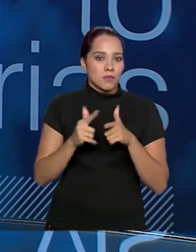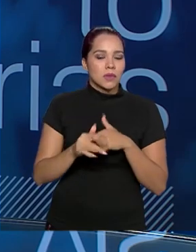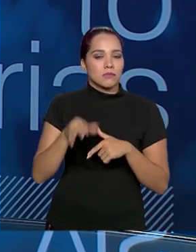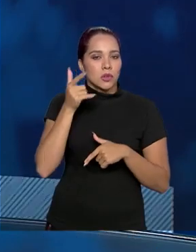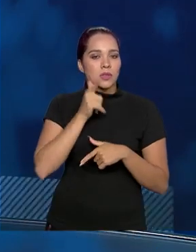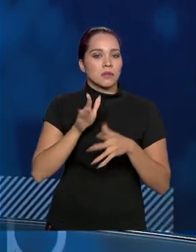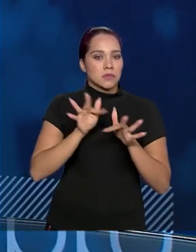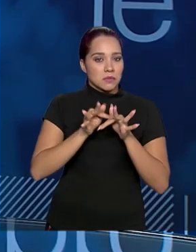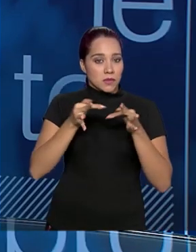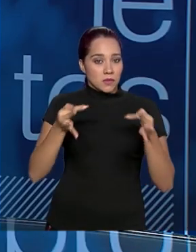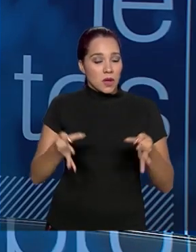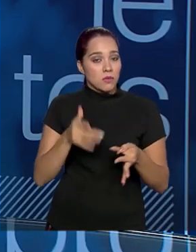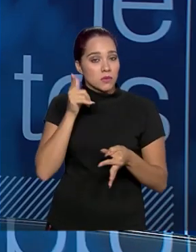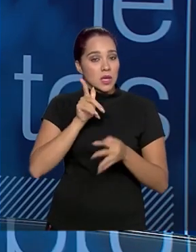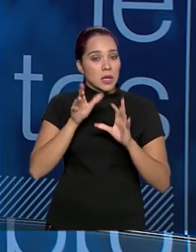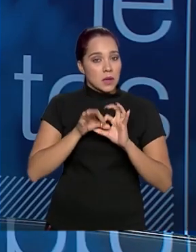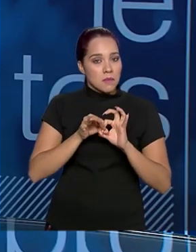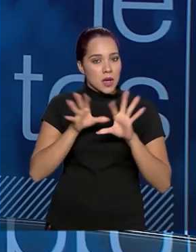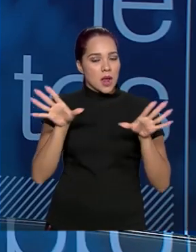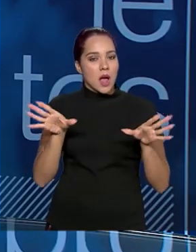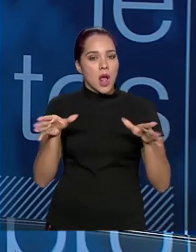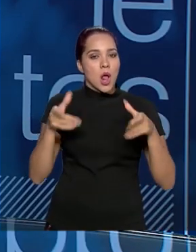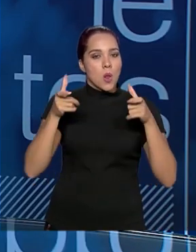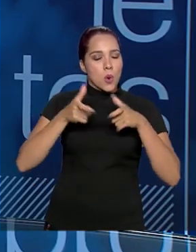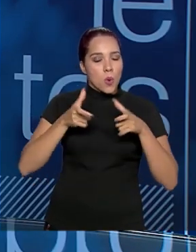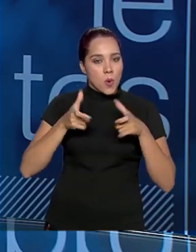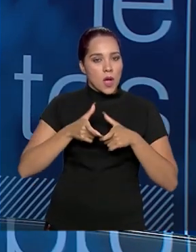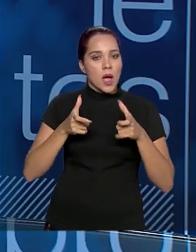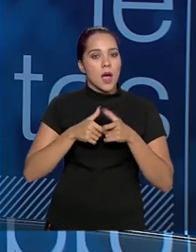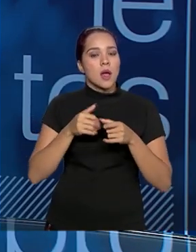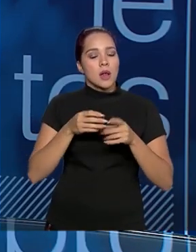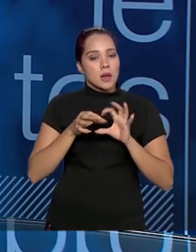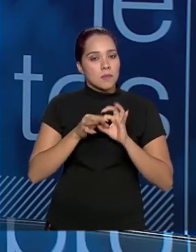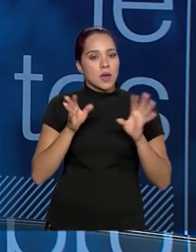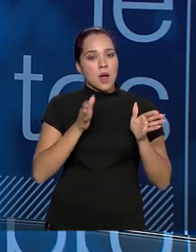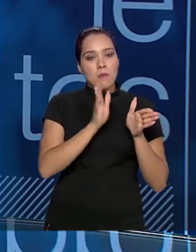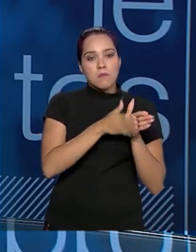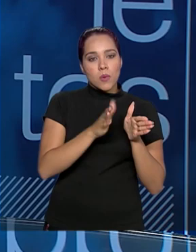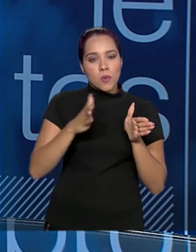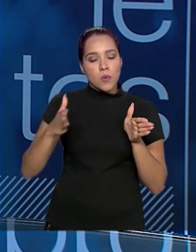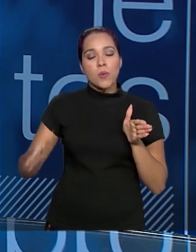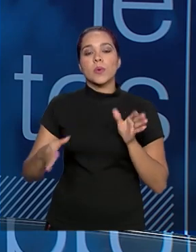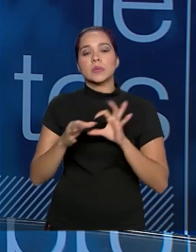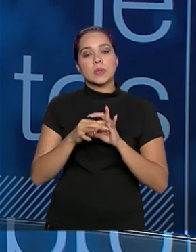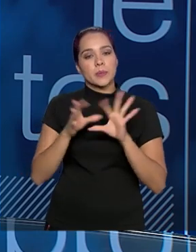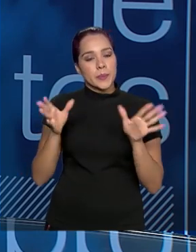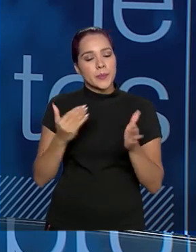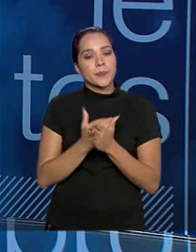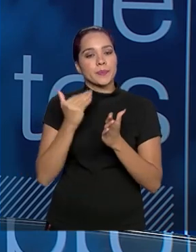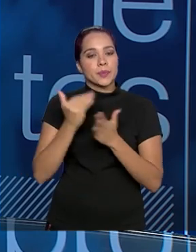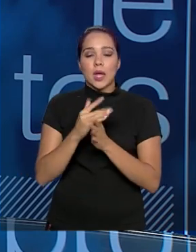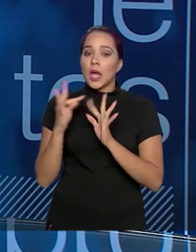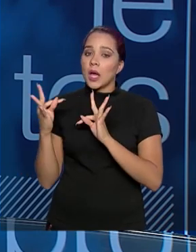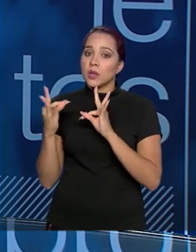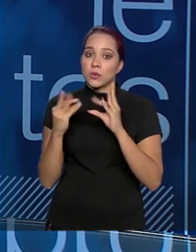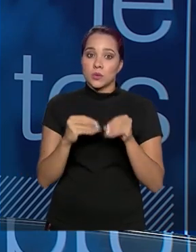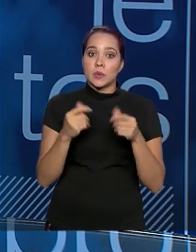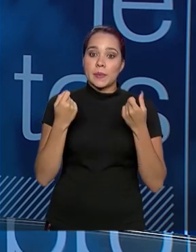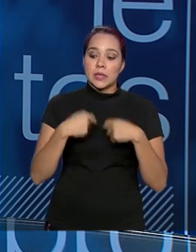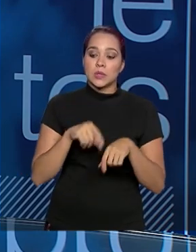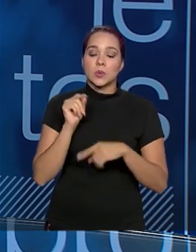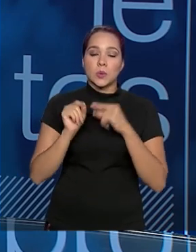ou seja, a gente consegue liberar mais minas, gente consegue liberar mais processos, aprovar mais processos. Logicamente, tudo isso com uma certa